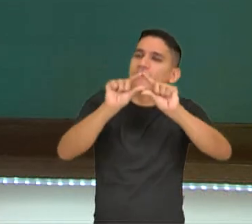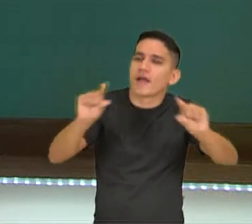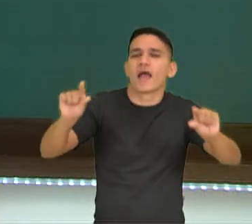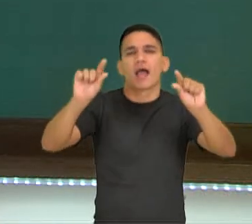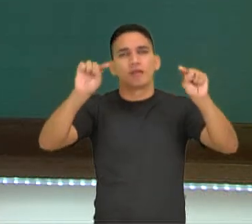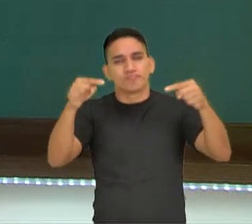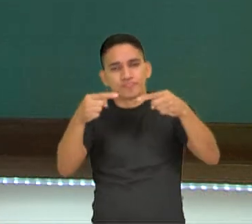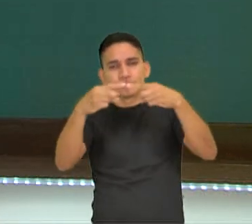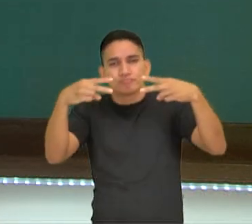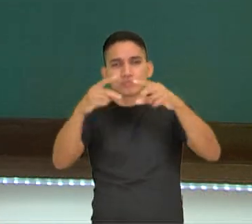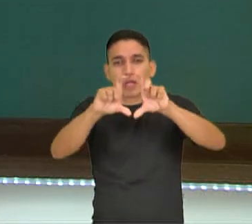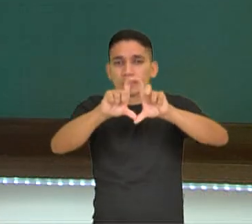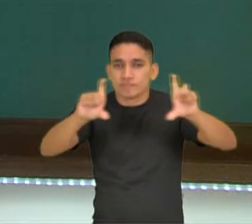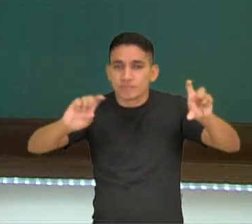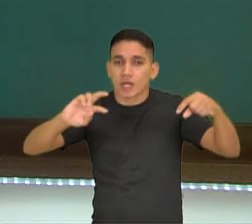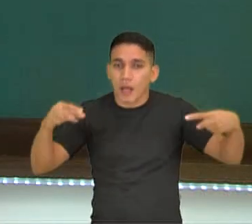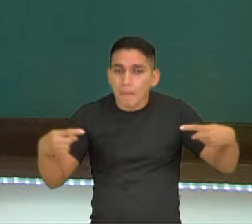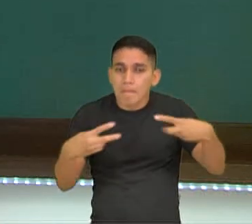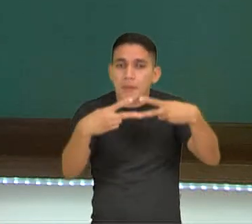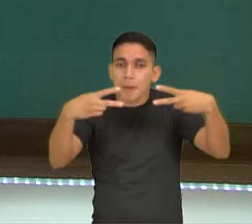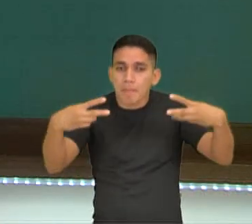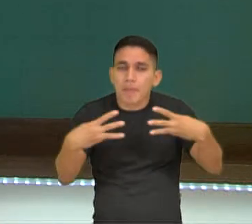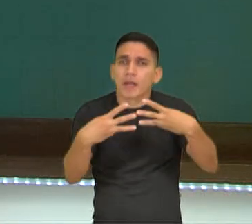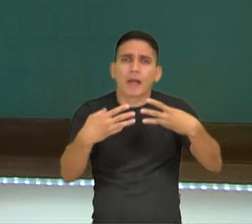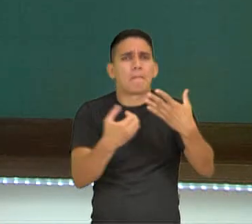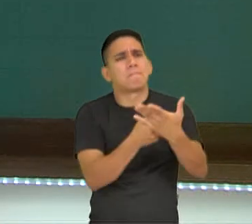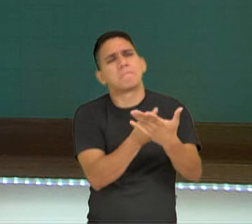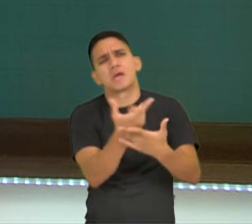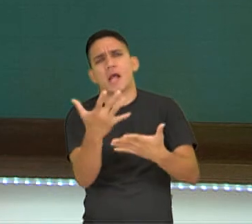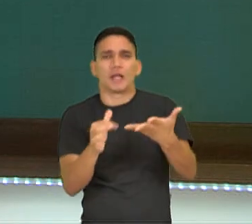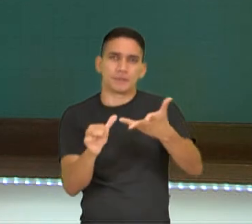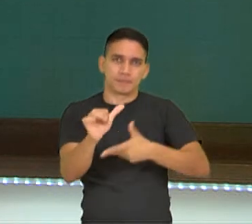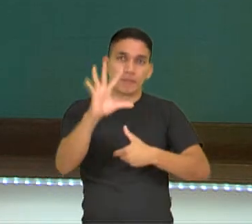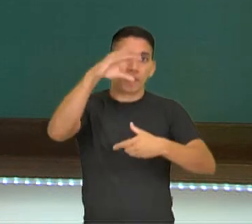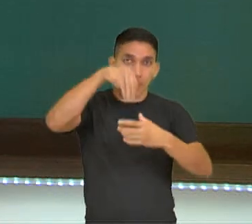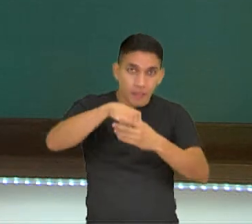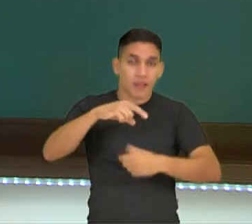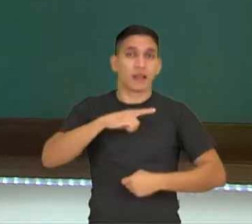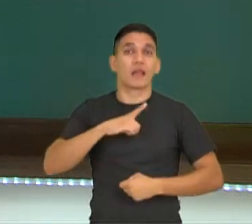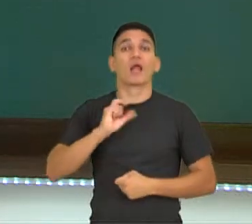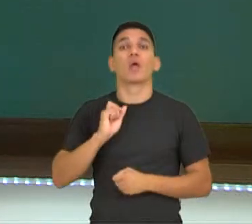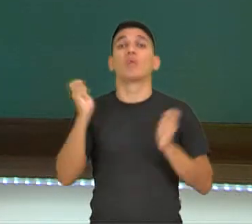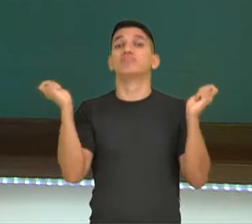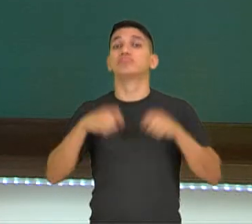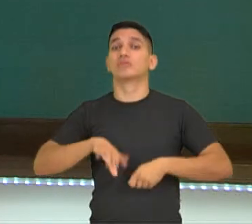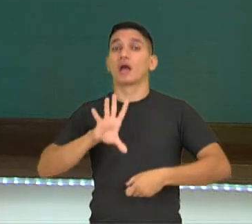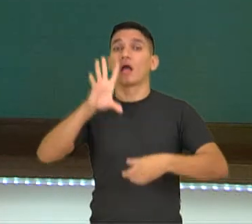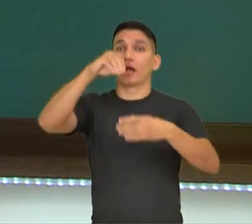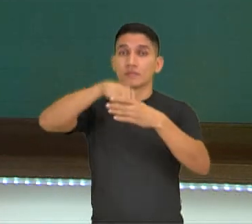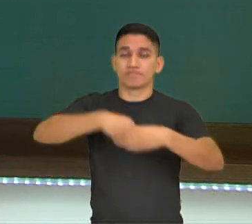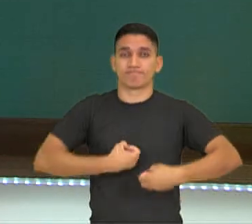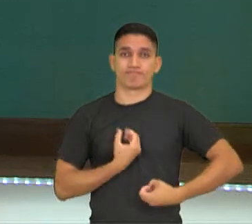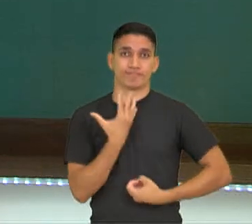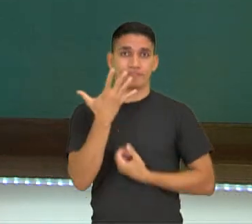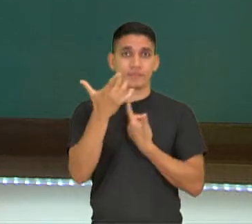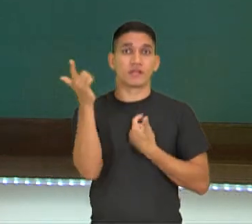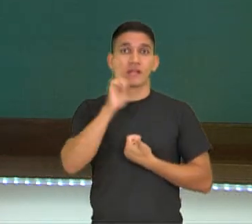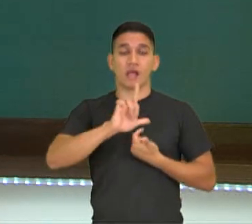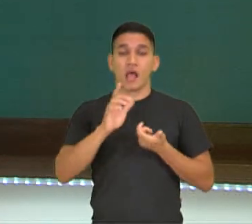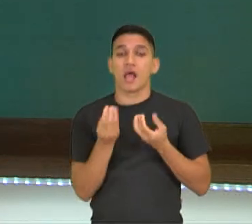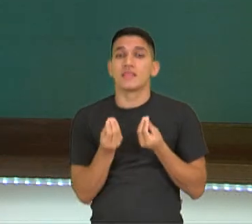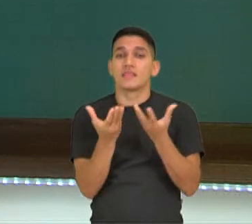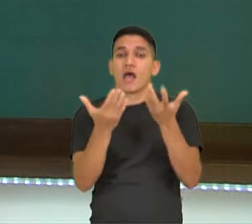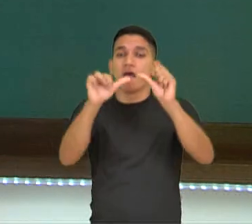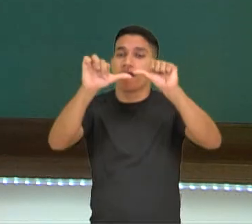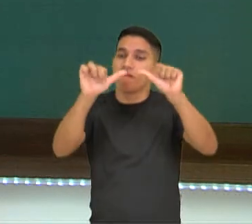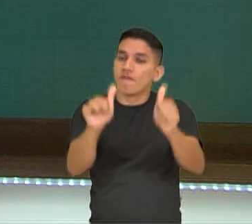estrofes, rimas e etc. Tudo aquilo que é possível colocar no poema e que deforma